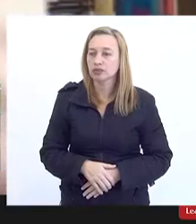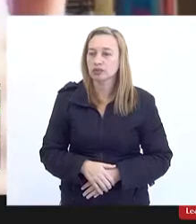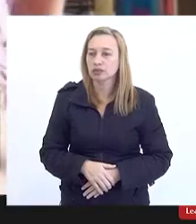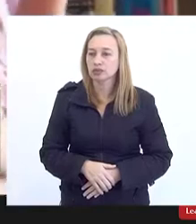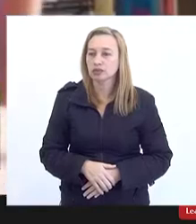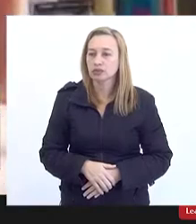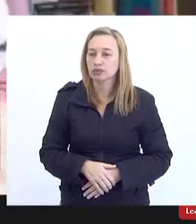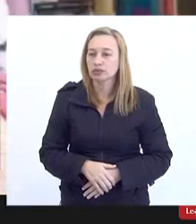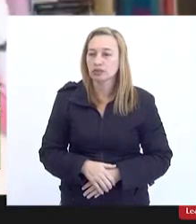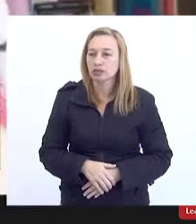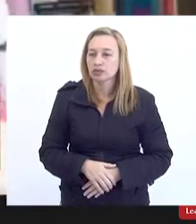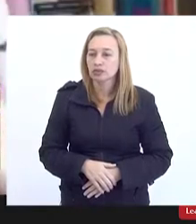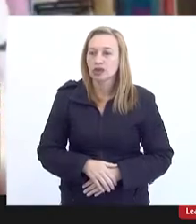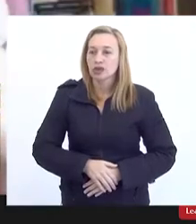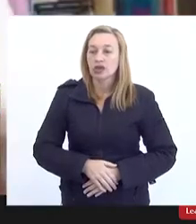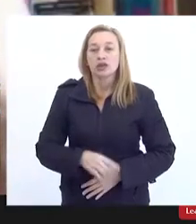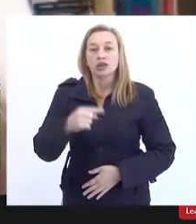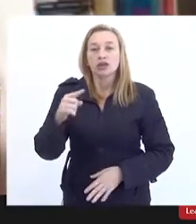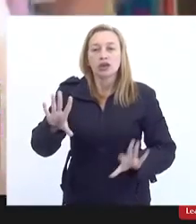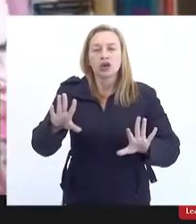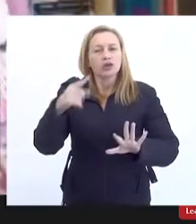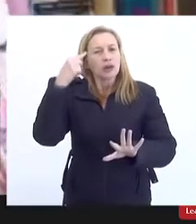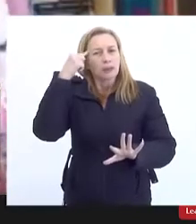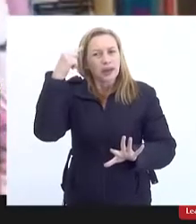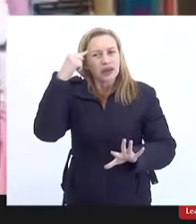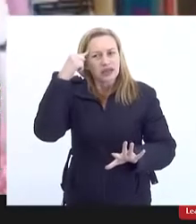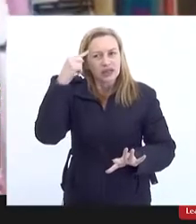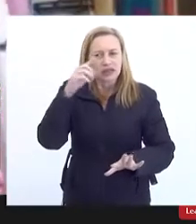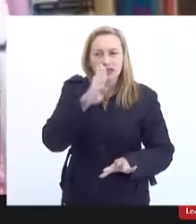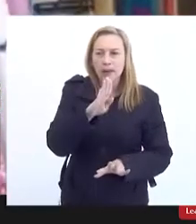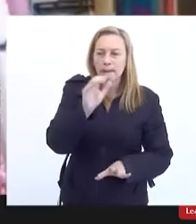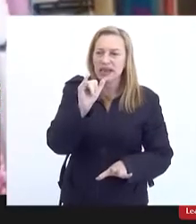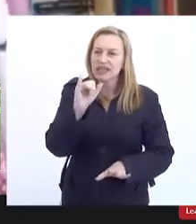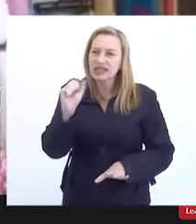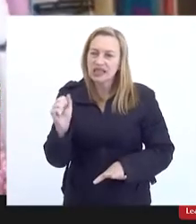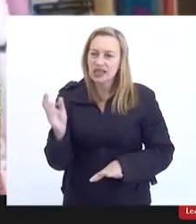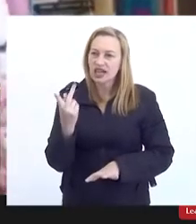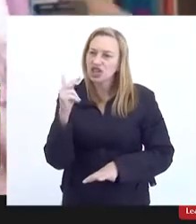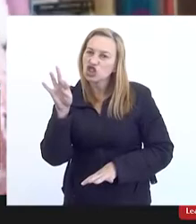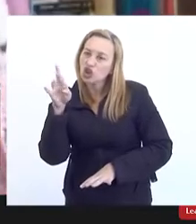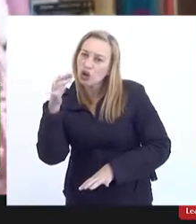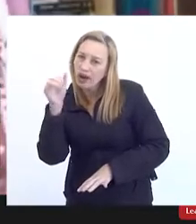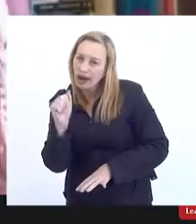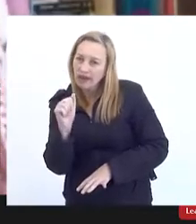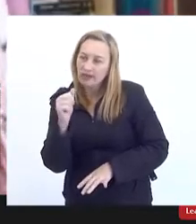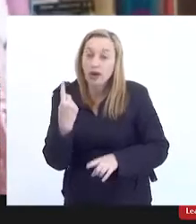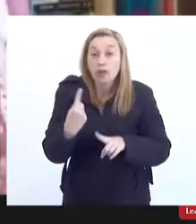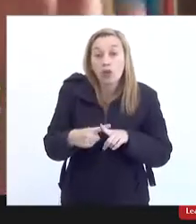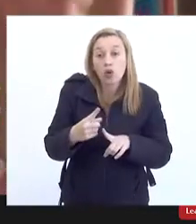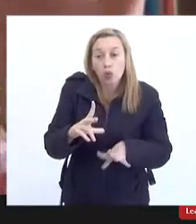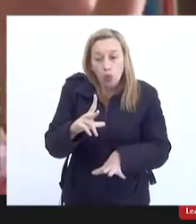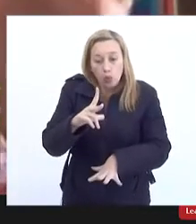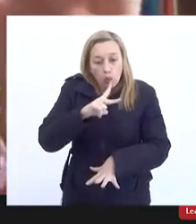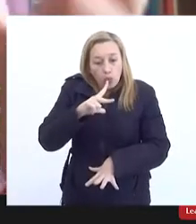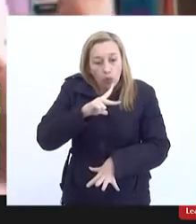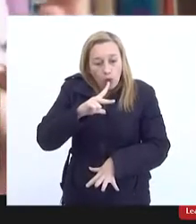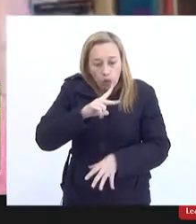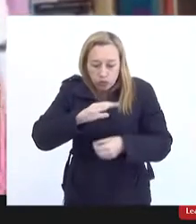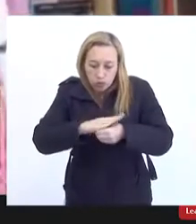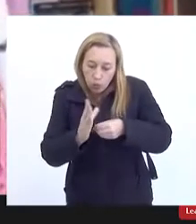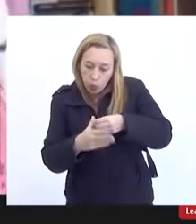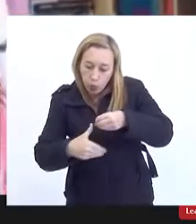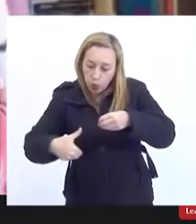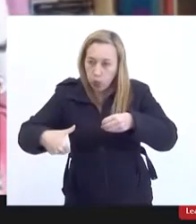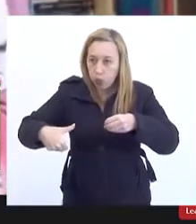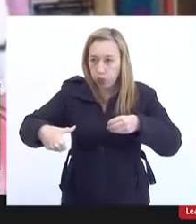política, porque a gente tem que pensar na bacia hidrográfica, porque o próprio esgoto ele drena em